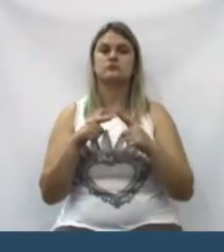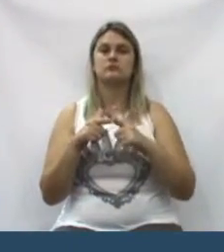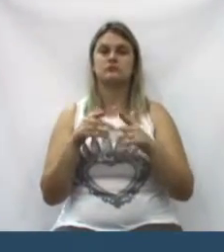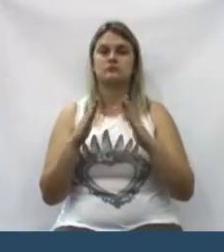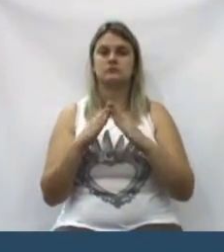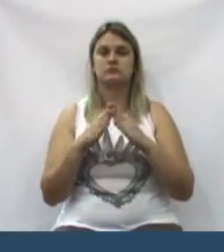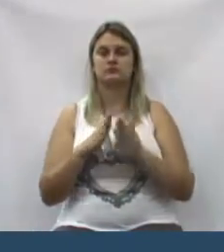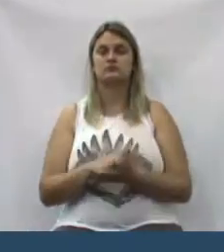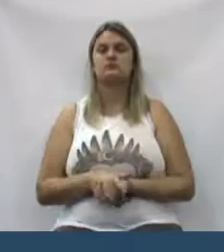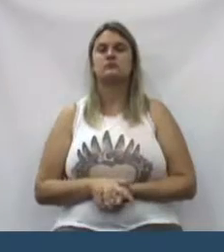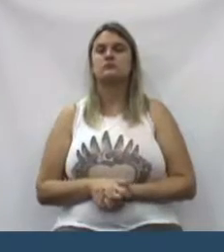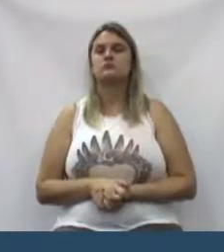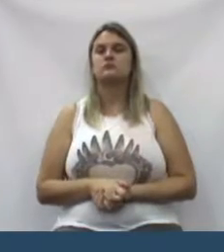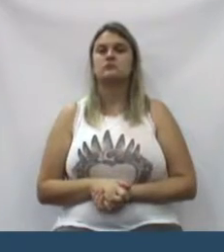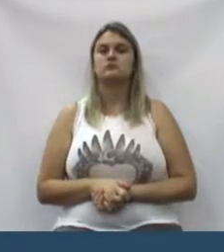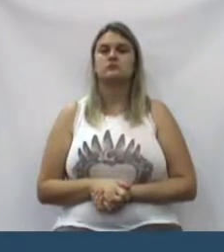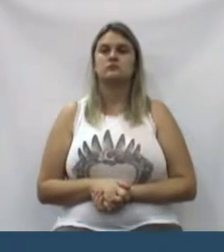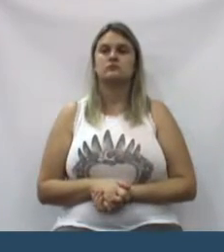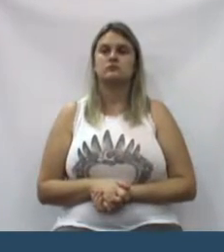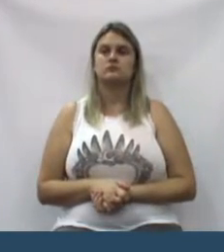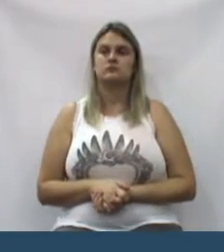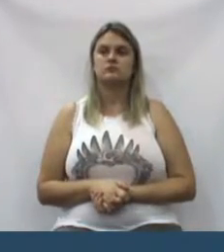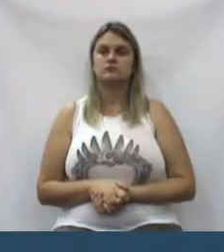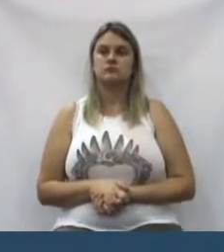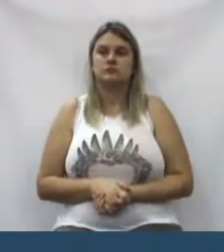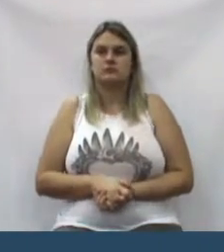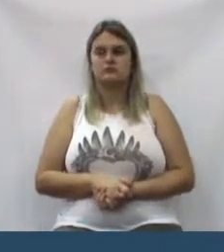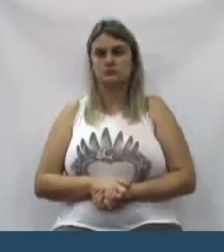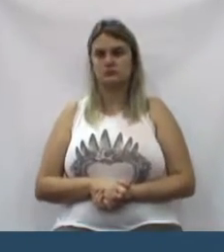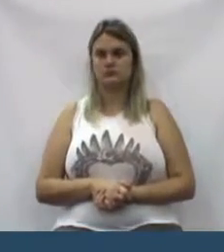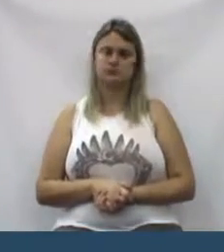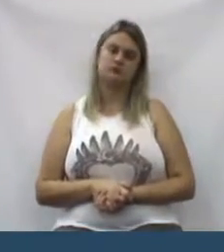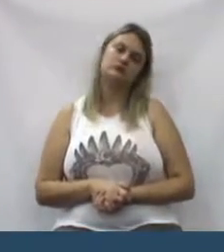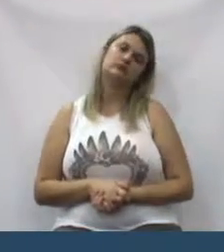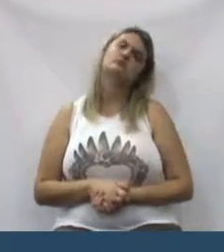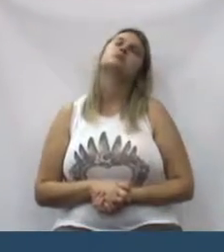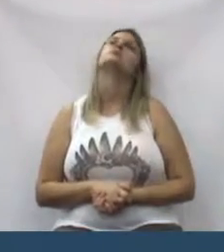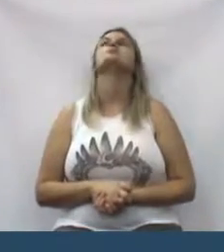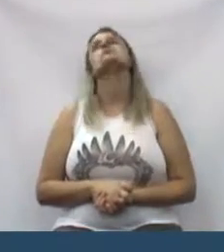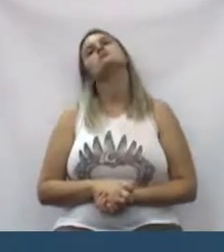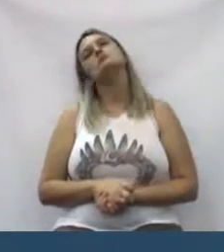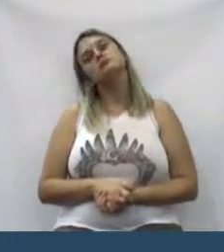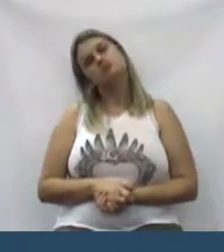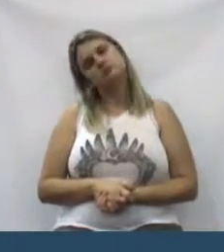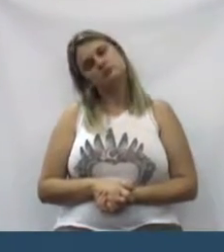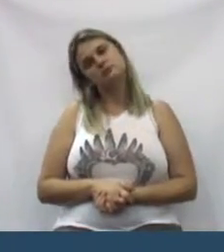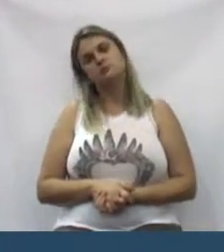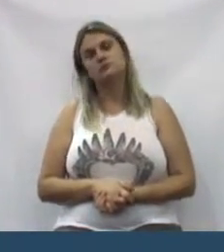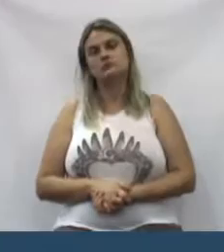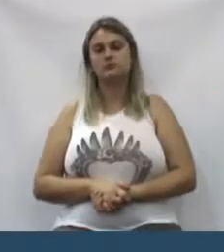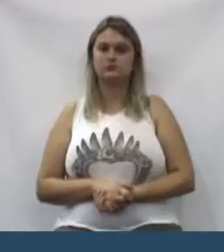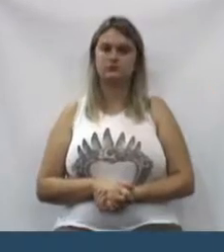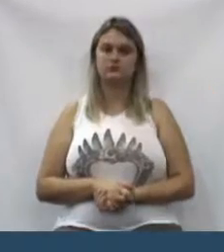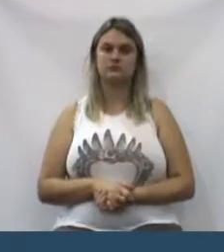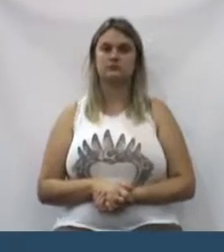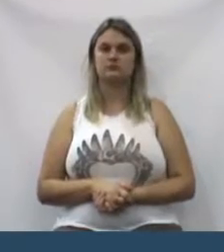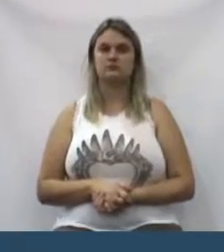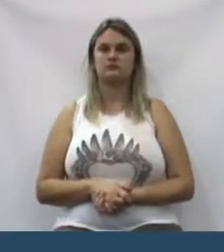rio com a frente na BR e se não bastasse o Morro do Monte Castelo.